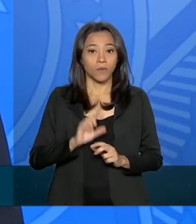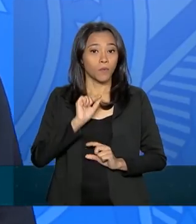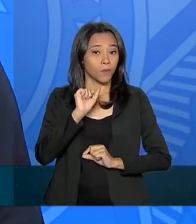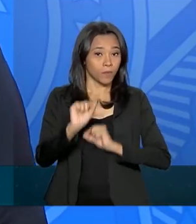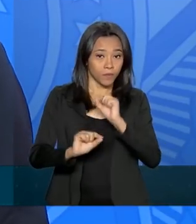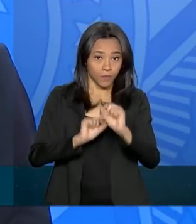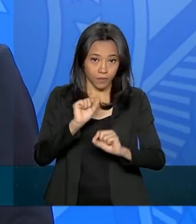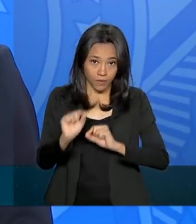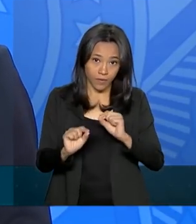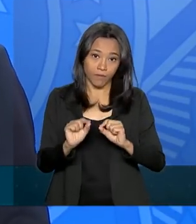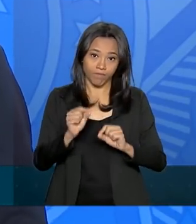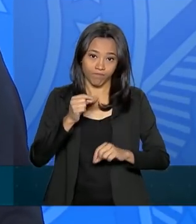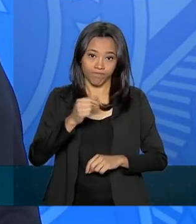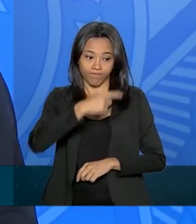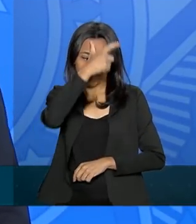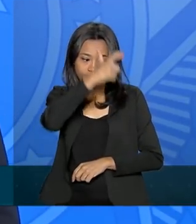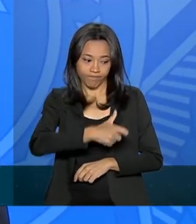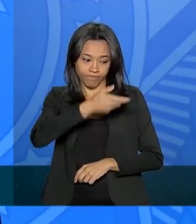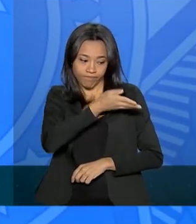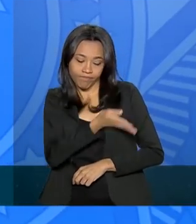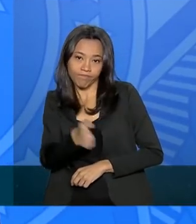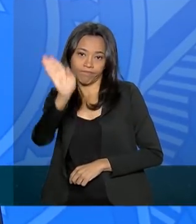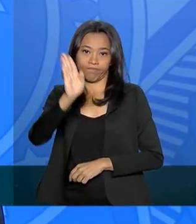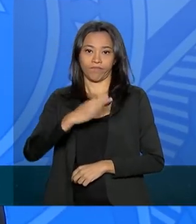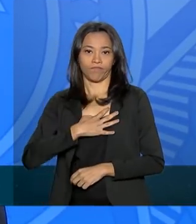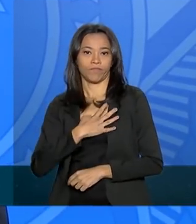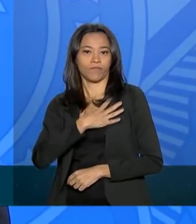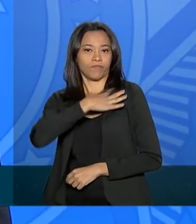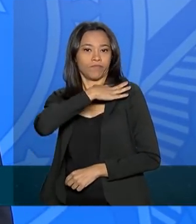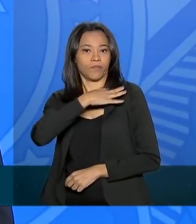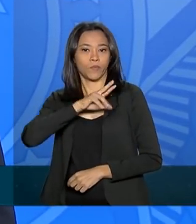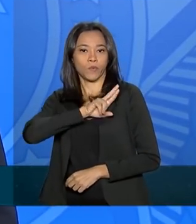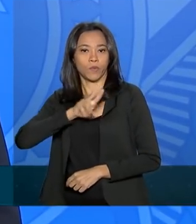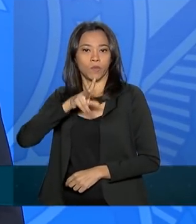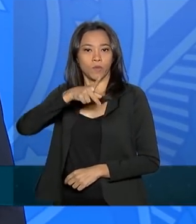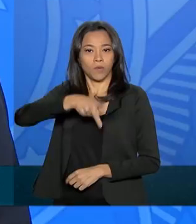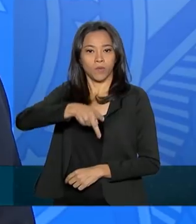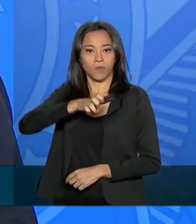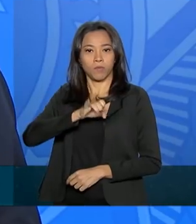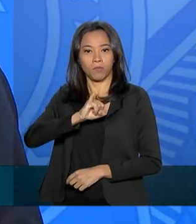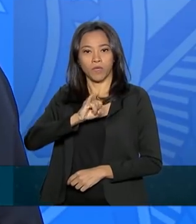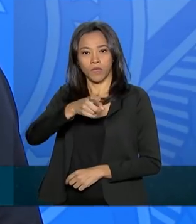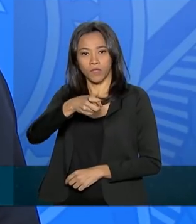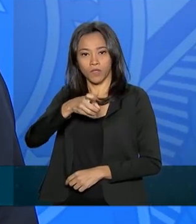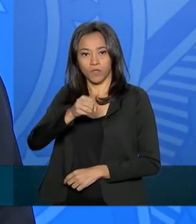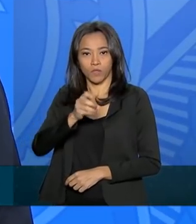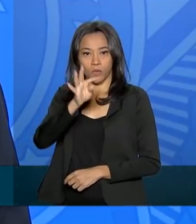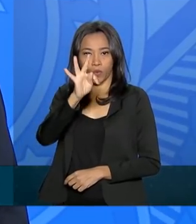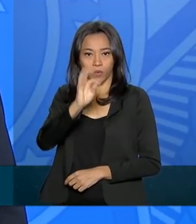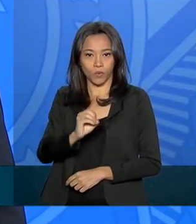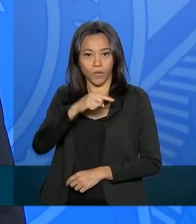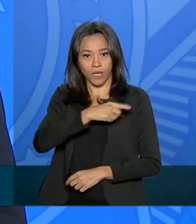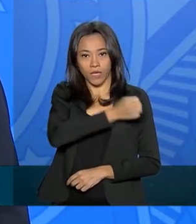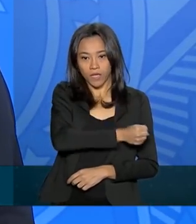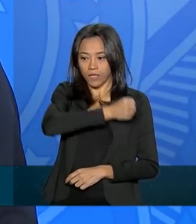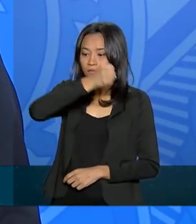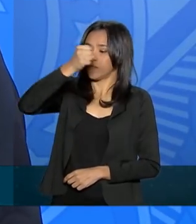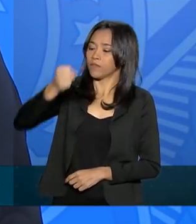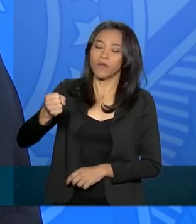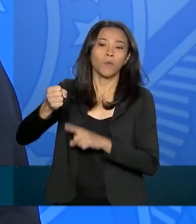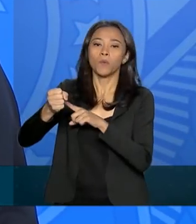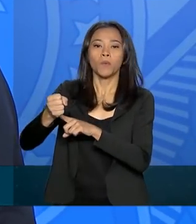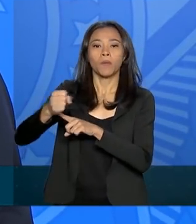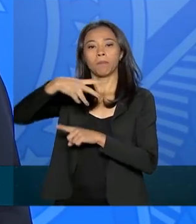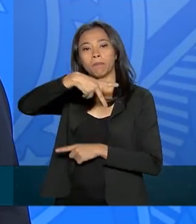do general Floriano Peixoto, da Secretaria-Geral, para a presidência dos Correios.